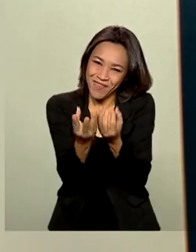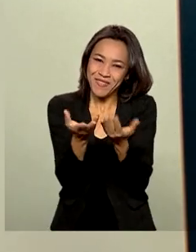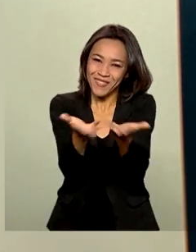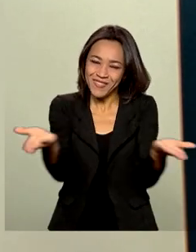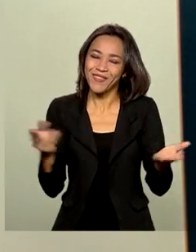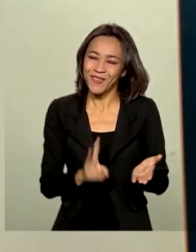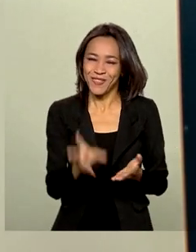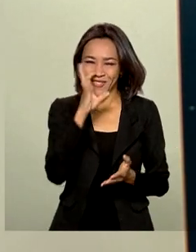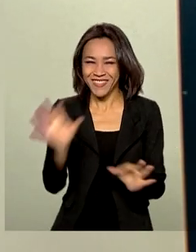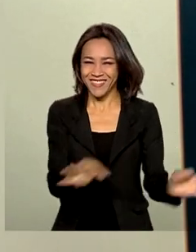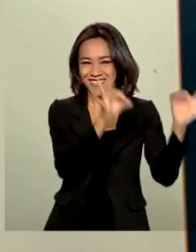Continue conosco e tenha um ótimo dia.